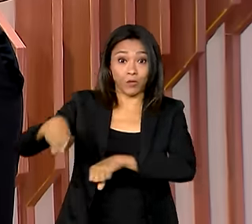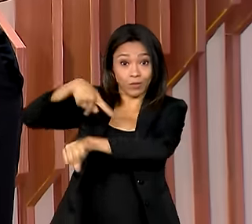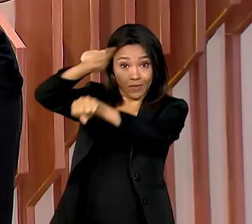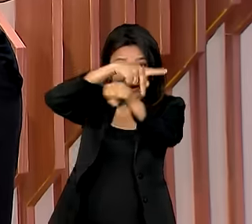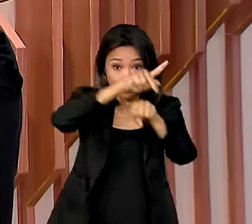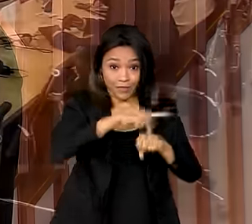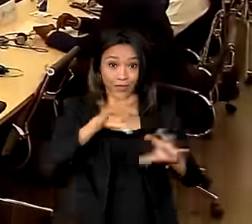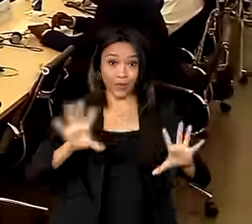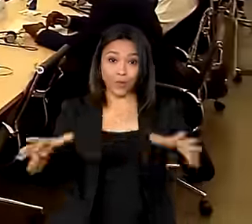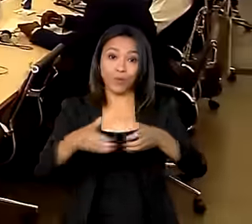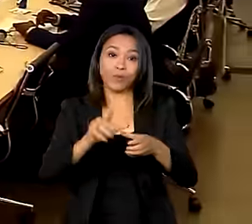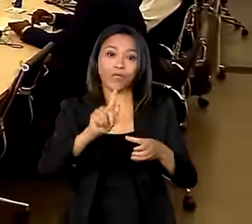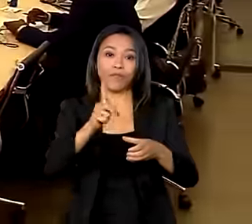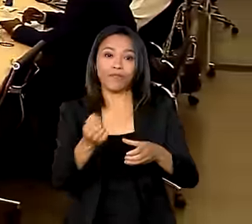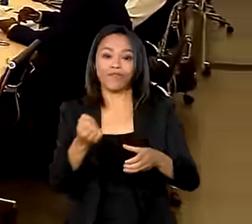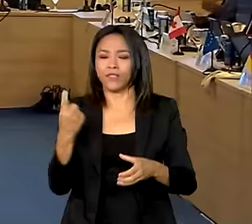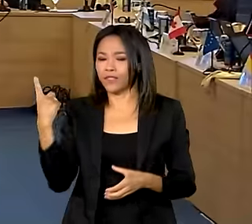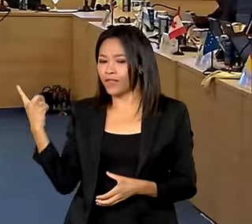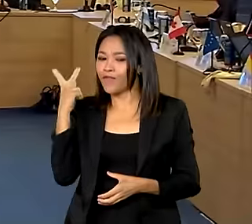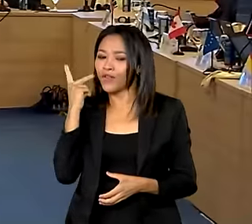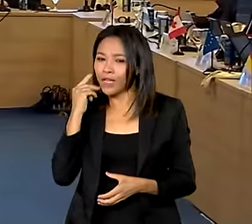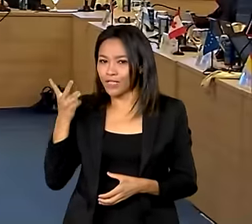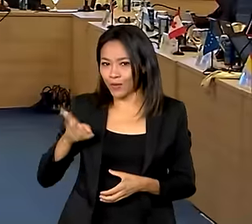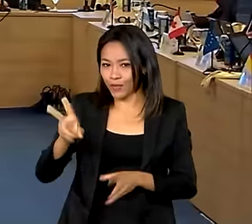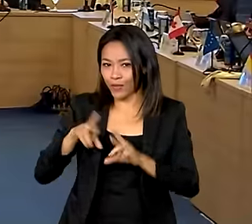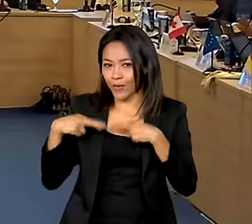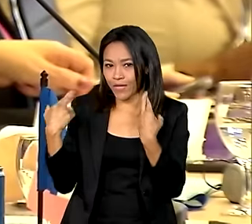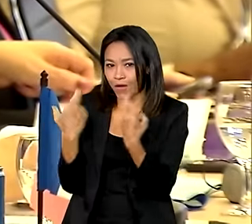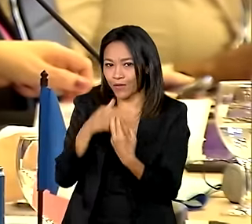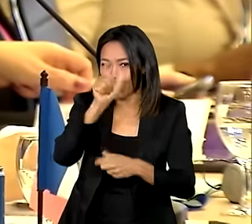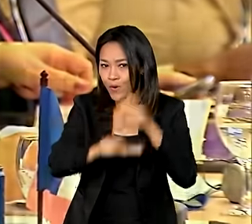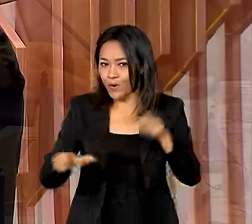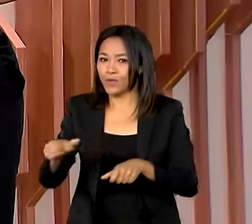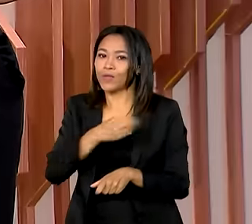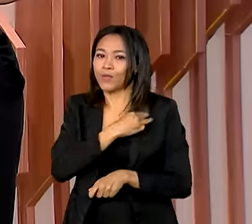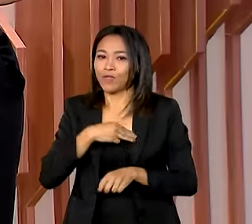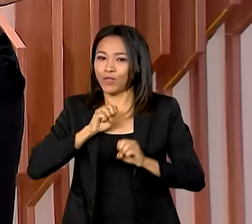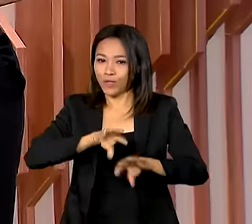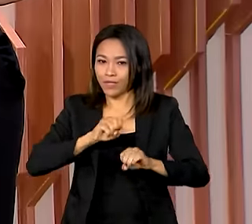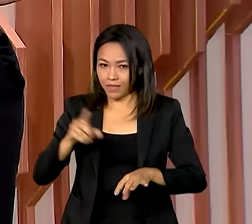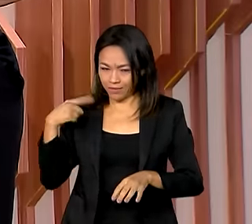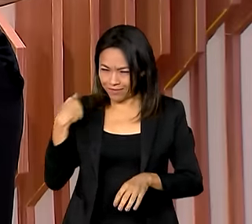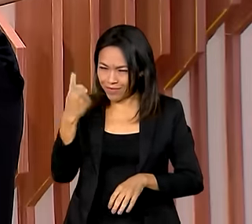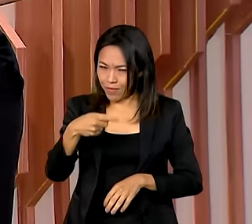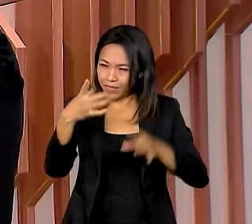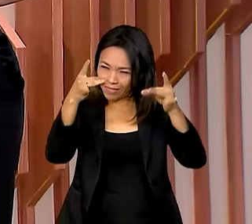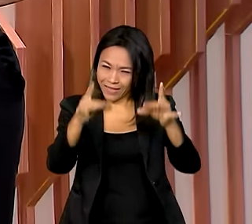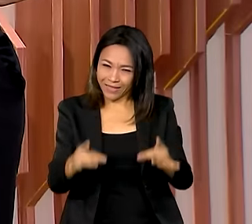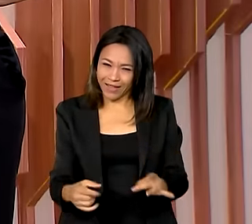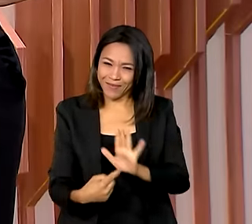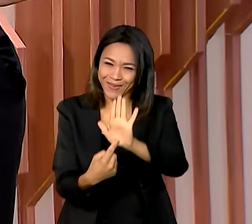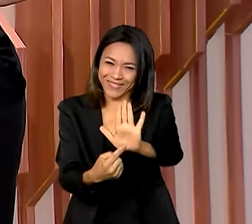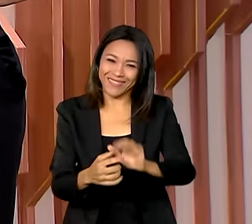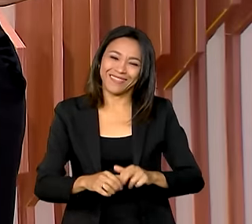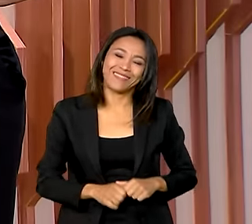G20 em Fortaleza, segue a reunião com os ministros de Educação. A gente mostra os detalhes para você já já.